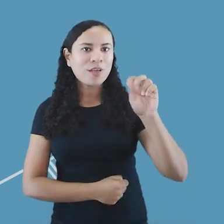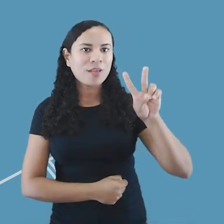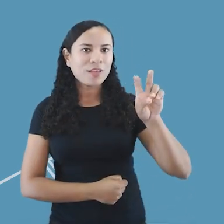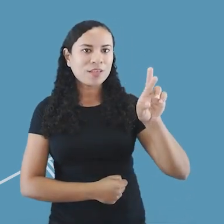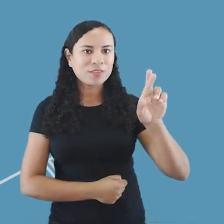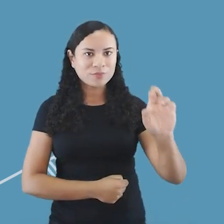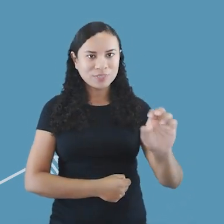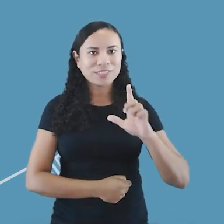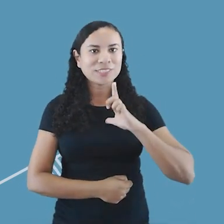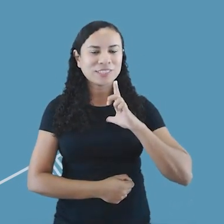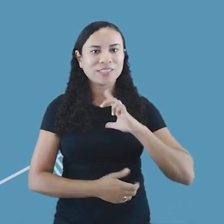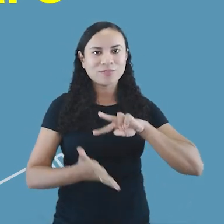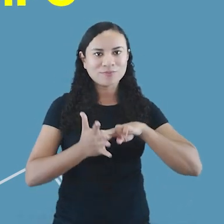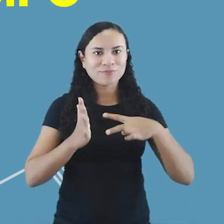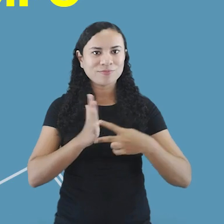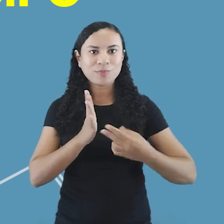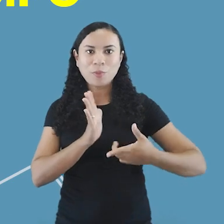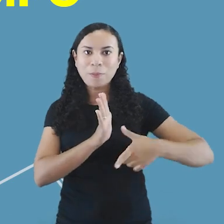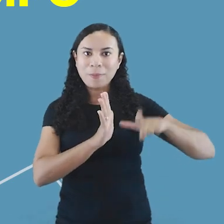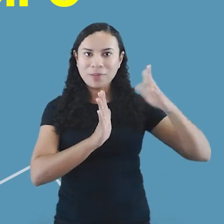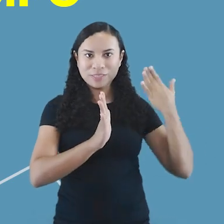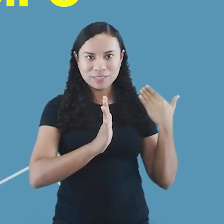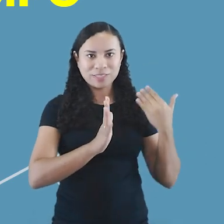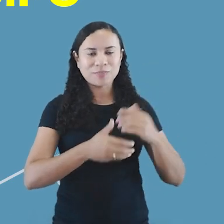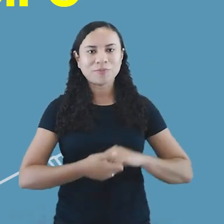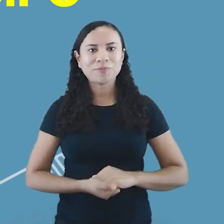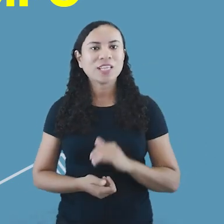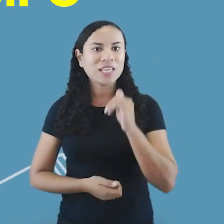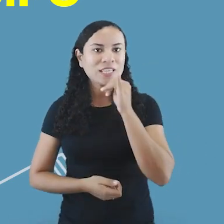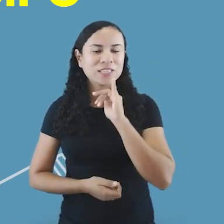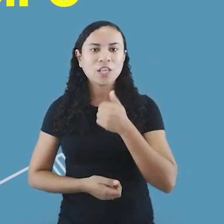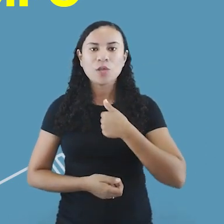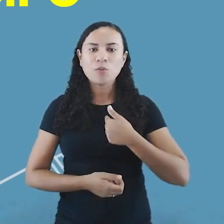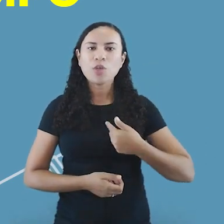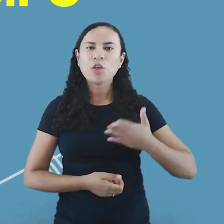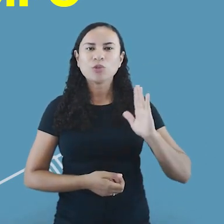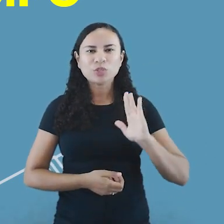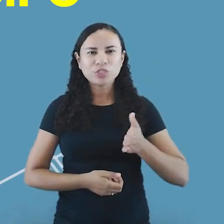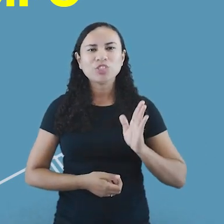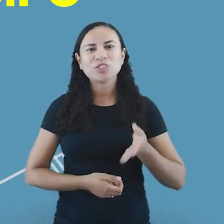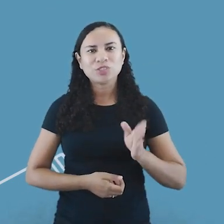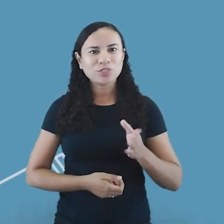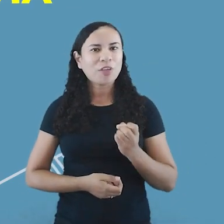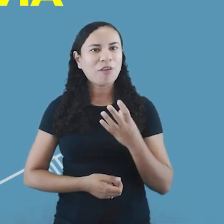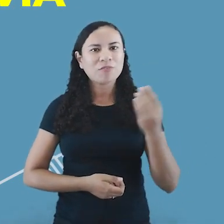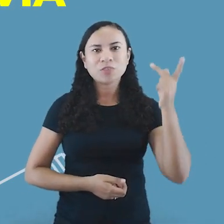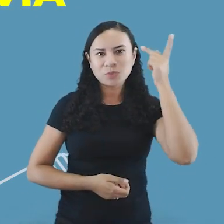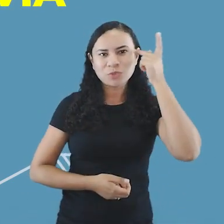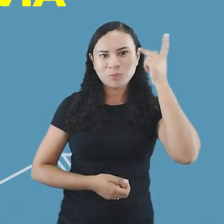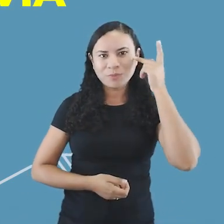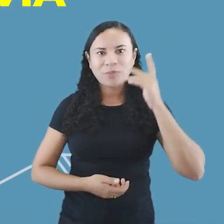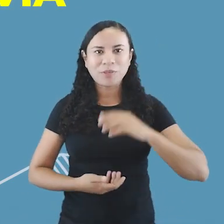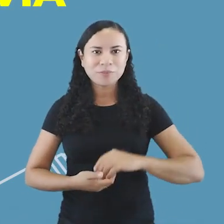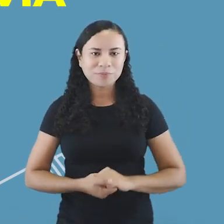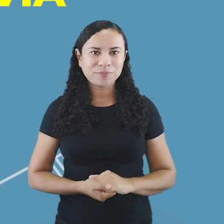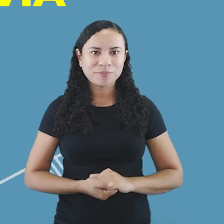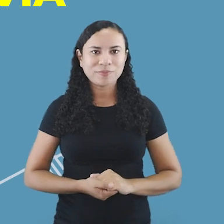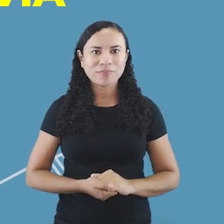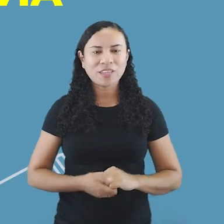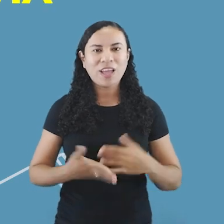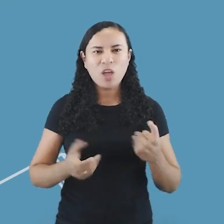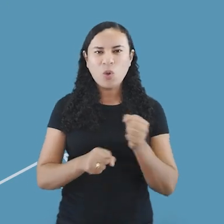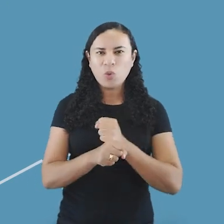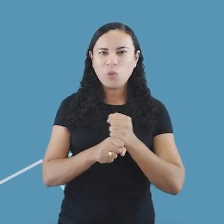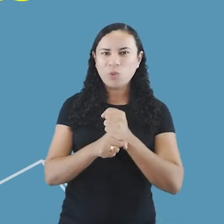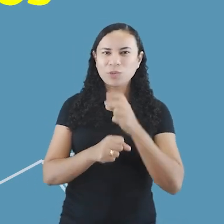verbos faz ou tem. Por exemplo, fui a São Paulo há muito tempo. Há muitos anos que não